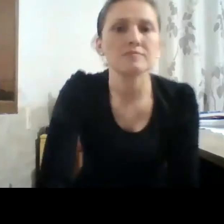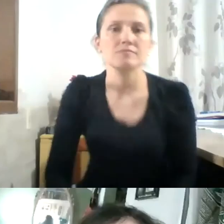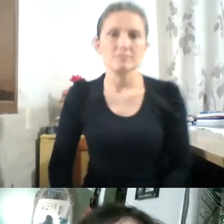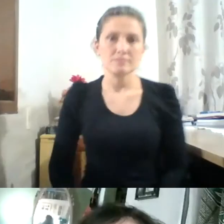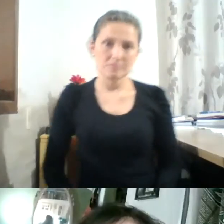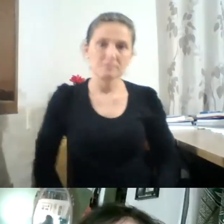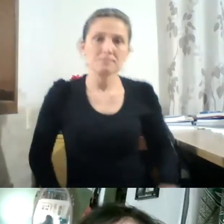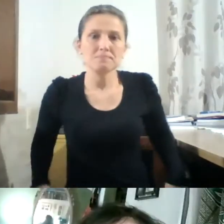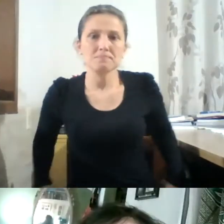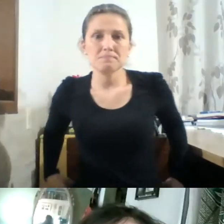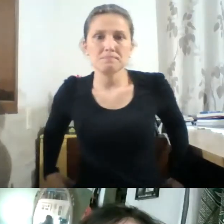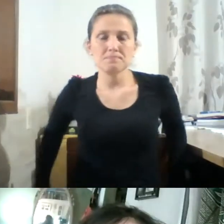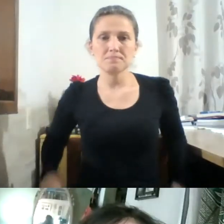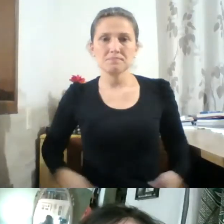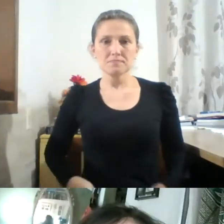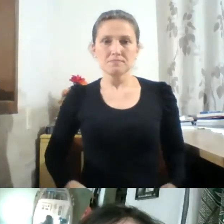Isso.